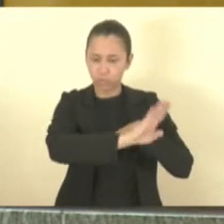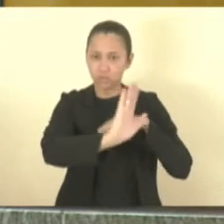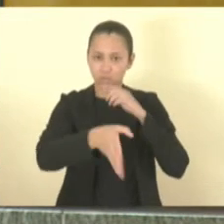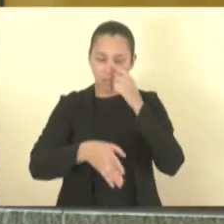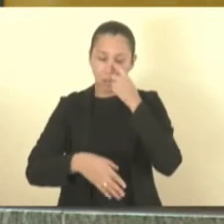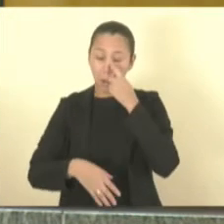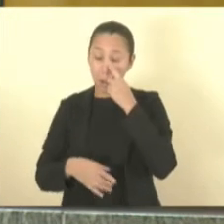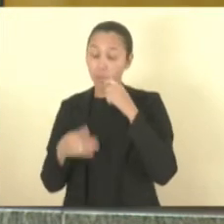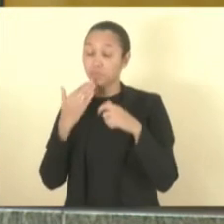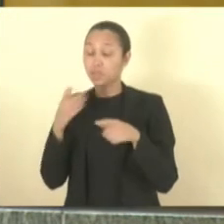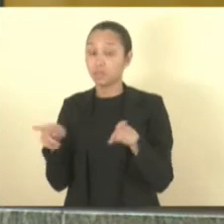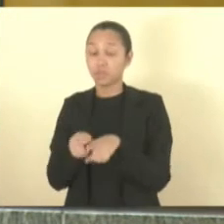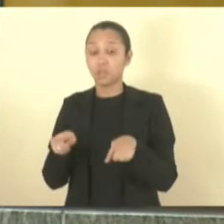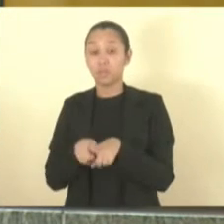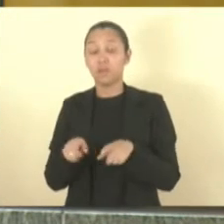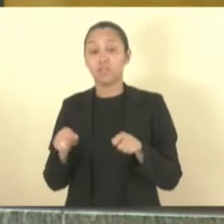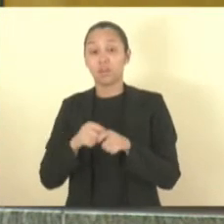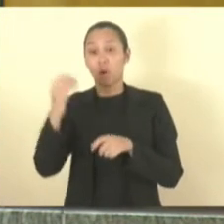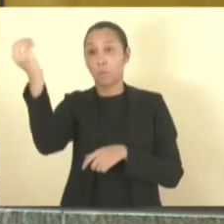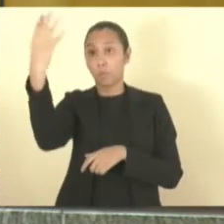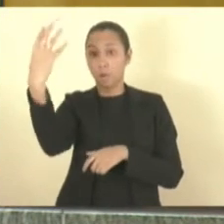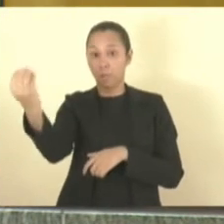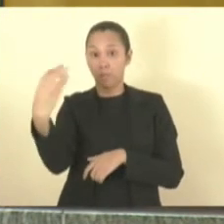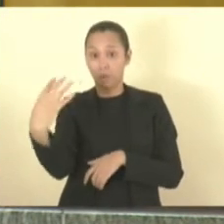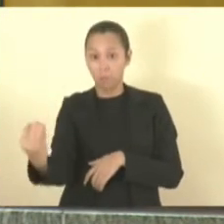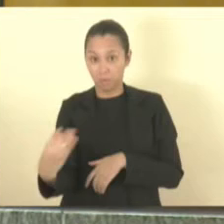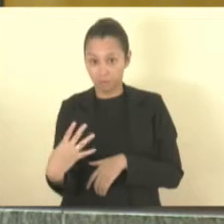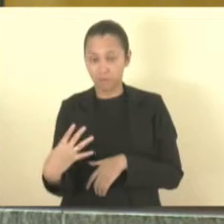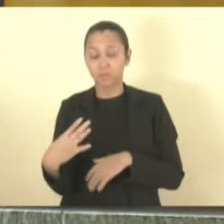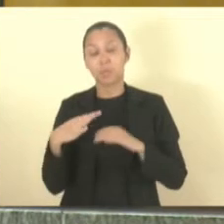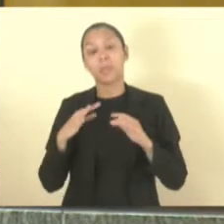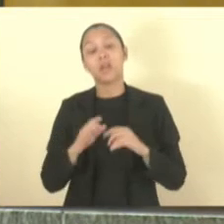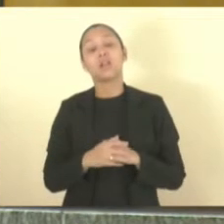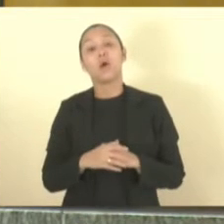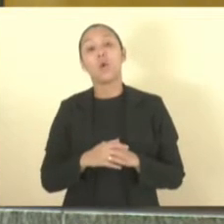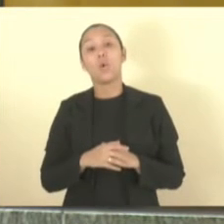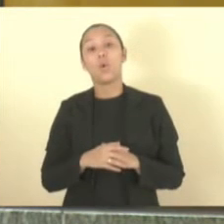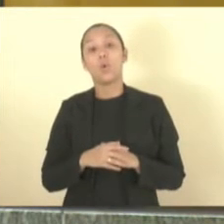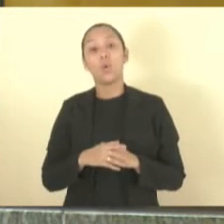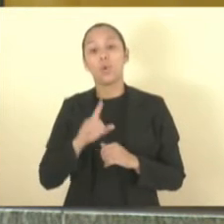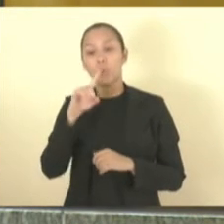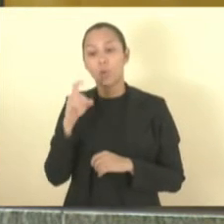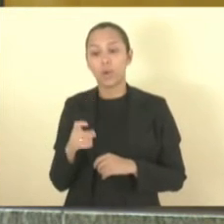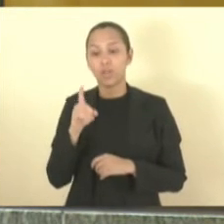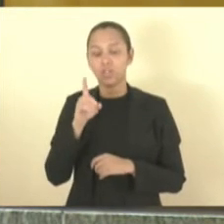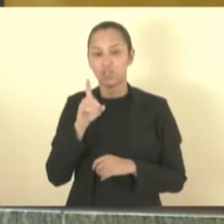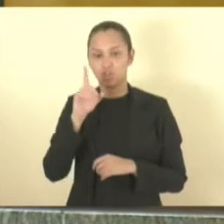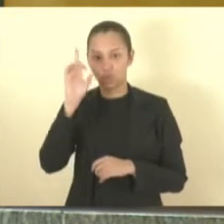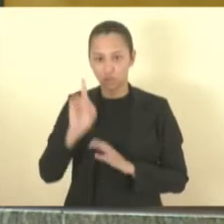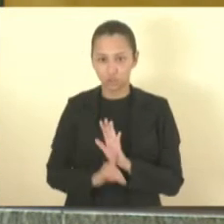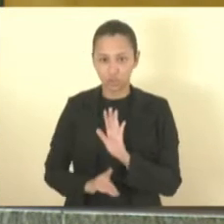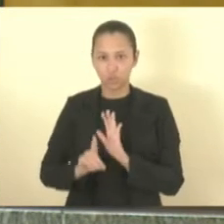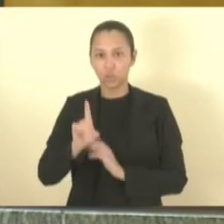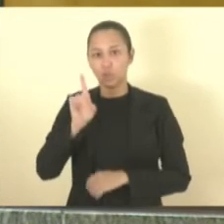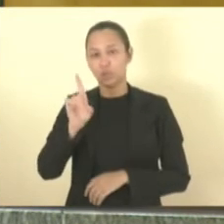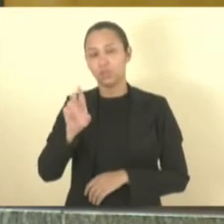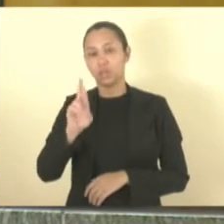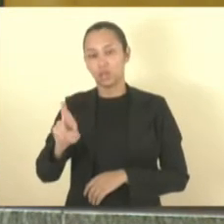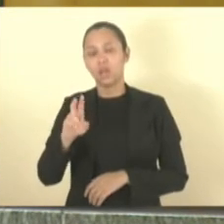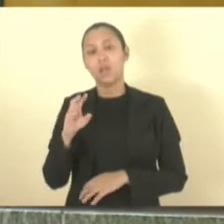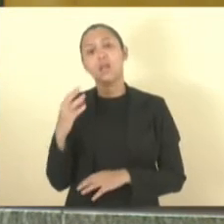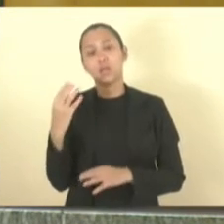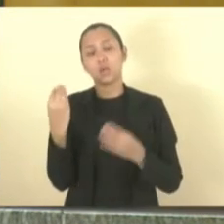também que fosse colocado ali um semáforo. O antigo diretor do DR, ele optou por colocar o